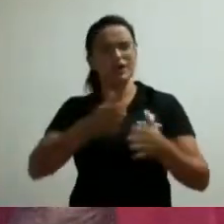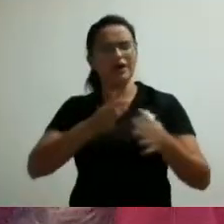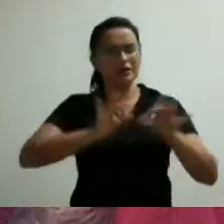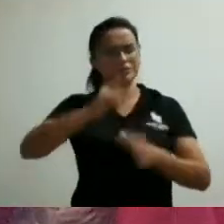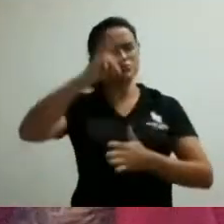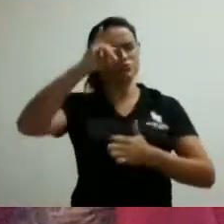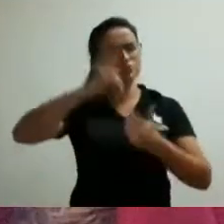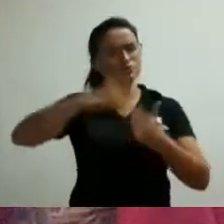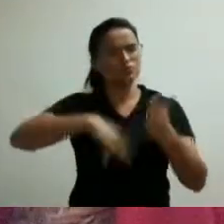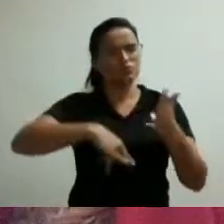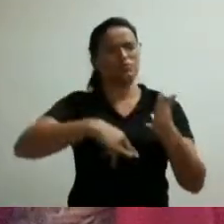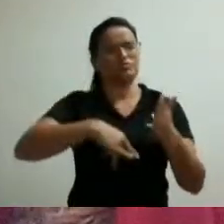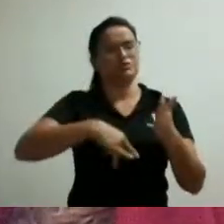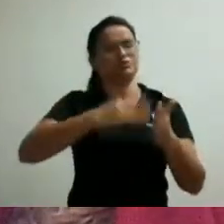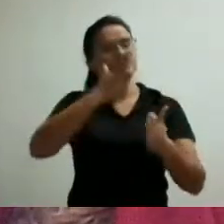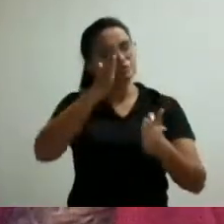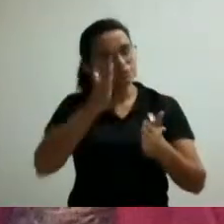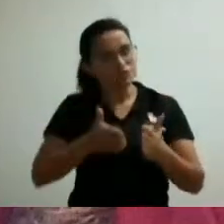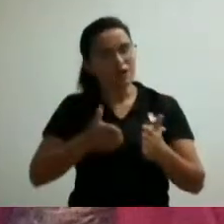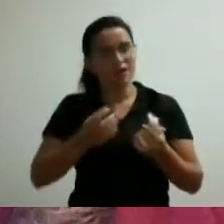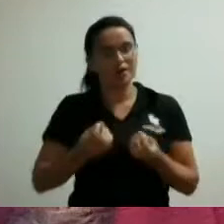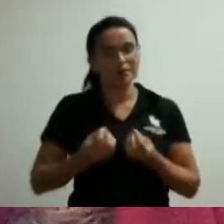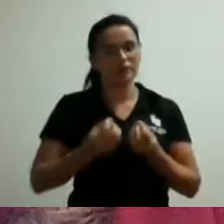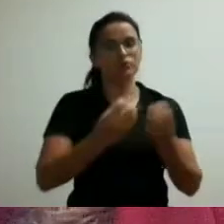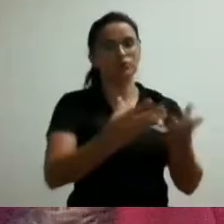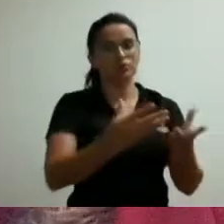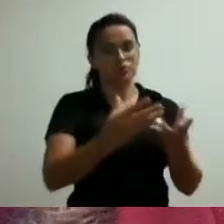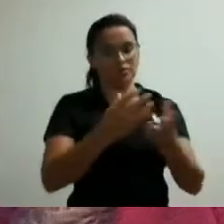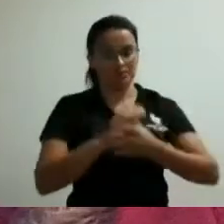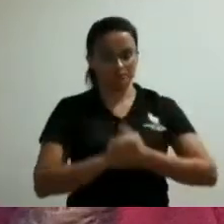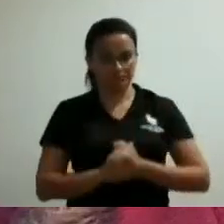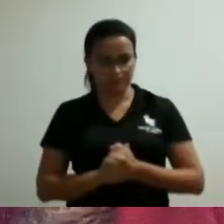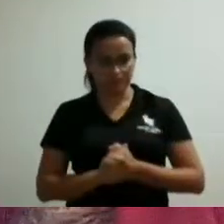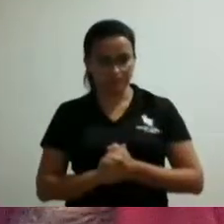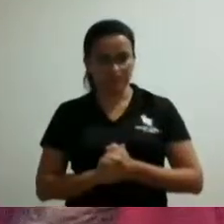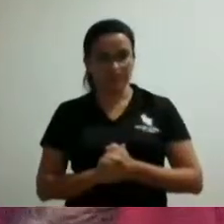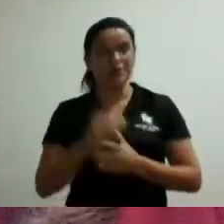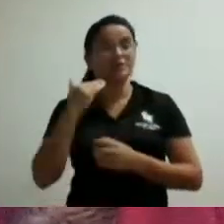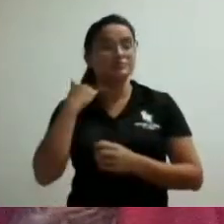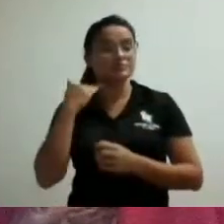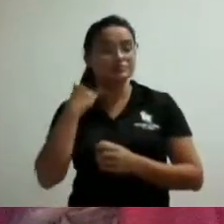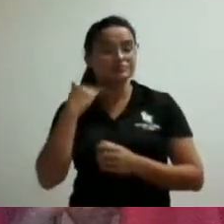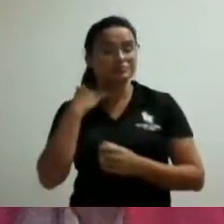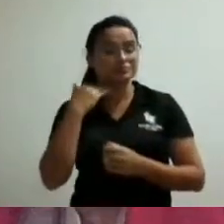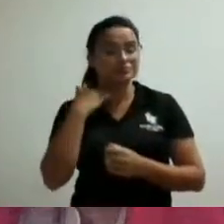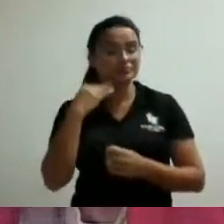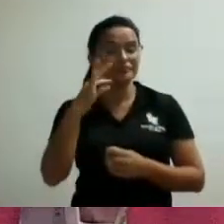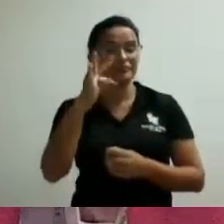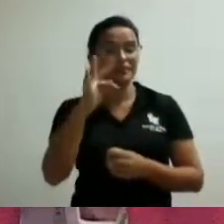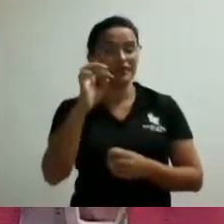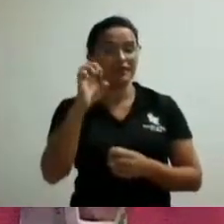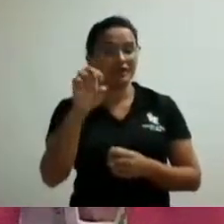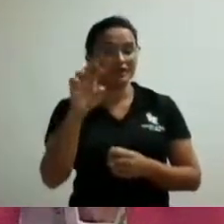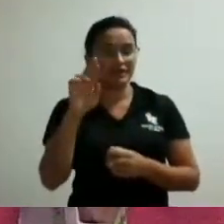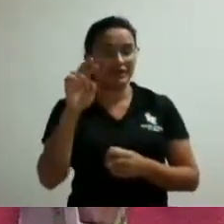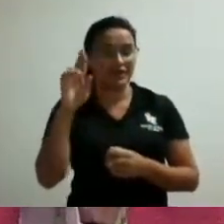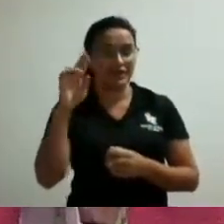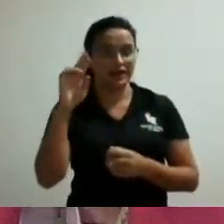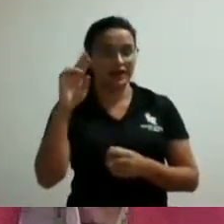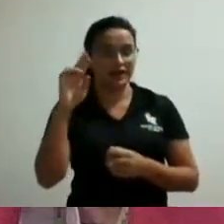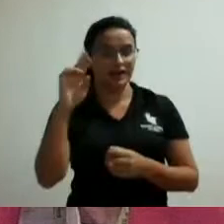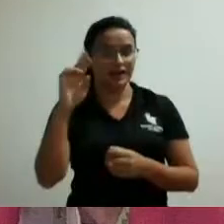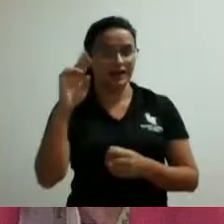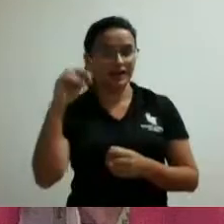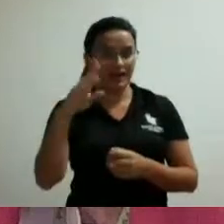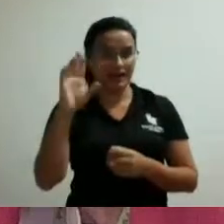para que seja feita a doação para o município de fora porque a câmara ela não pode receber o bem